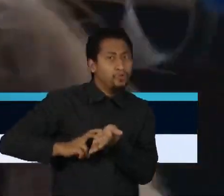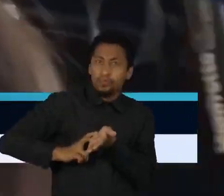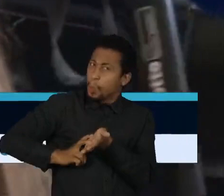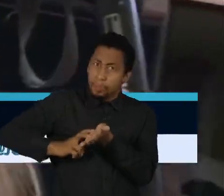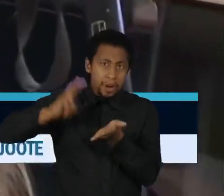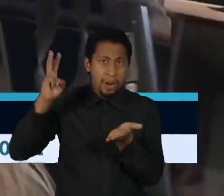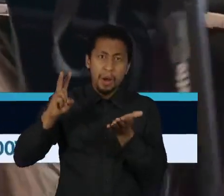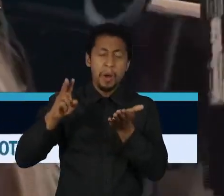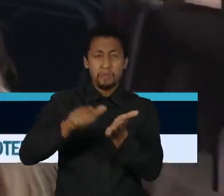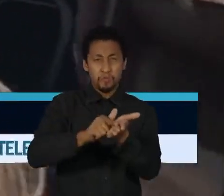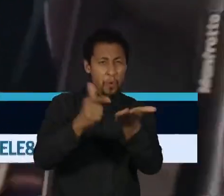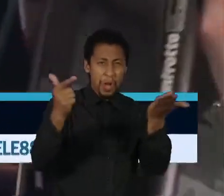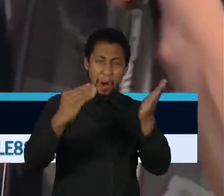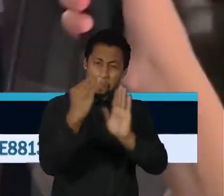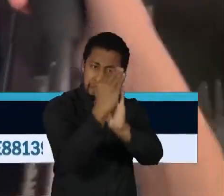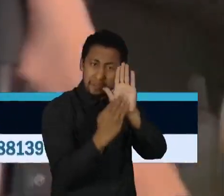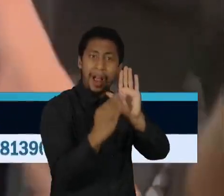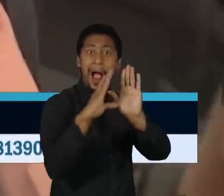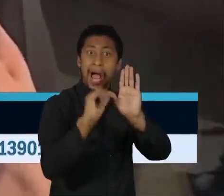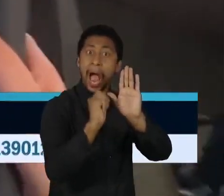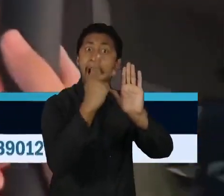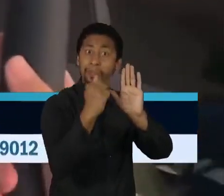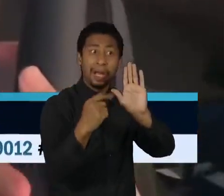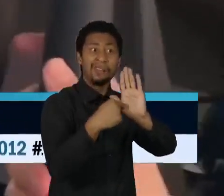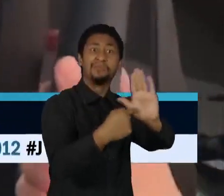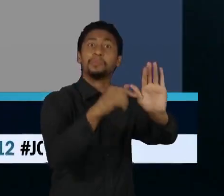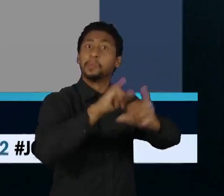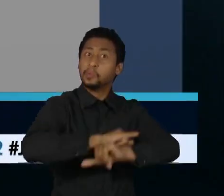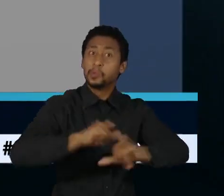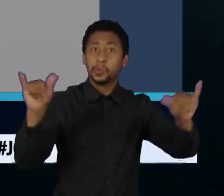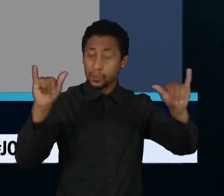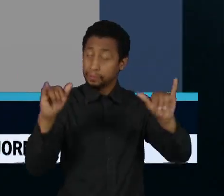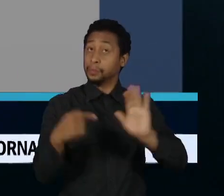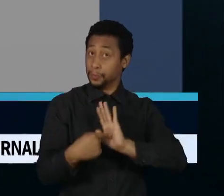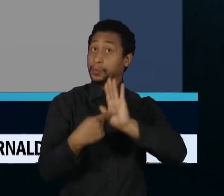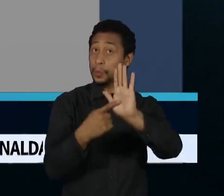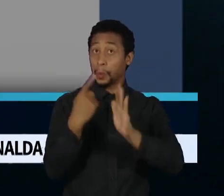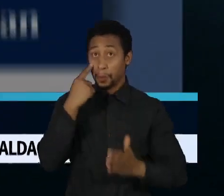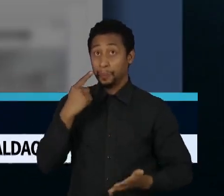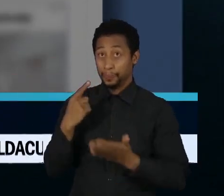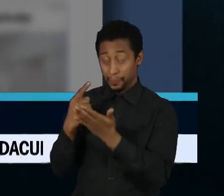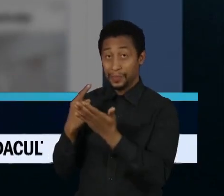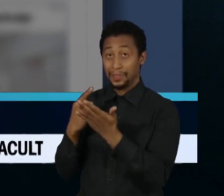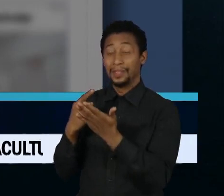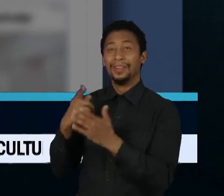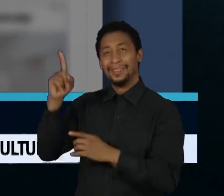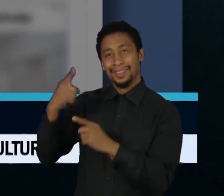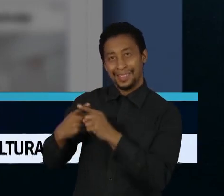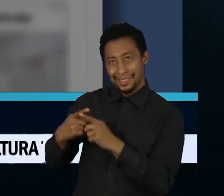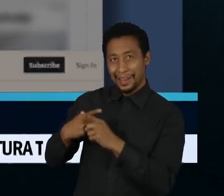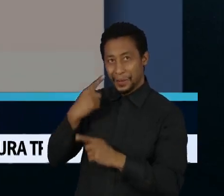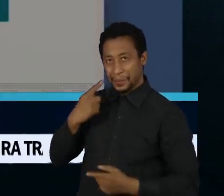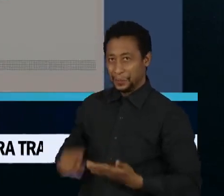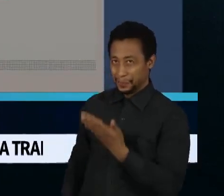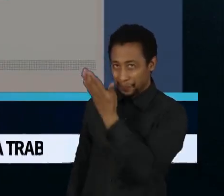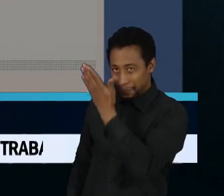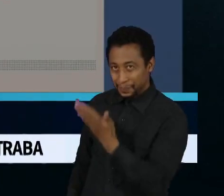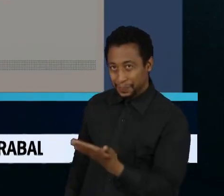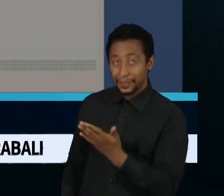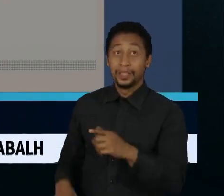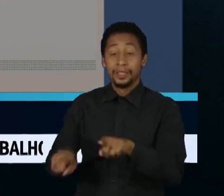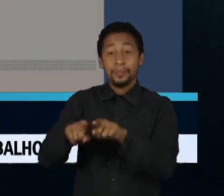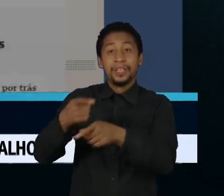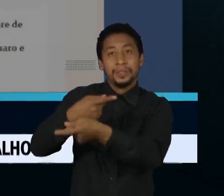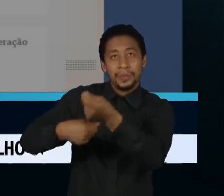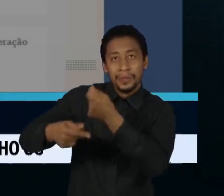de jornais de vários países do mundo, à esquerda ou à direita. Os ingleses Telegraph e Guardian, o econômico